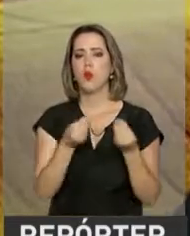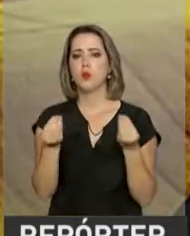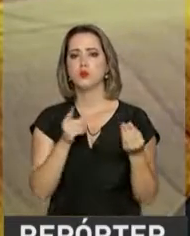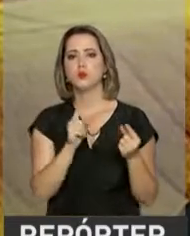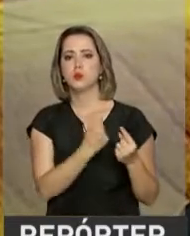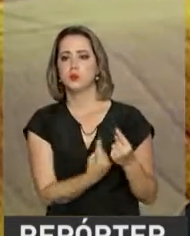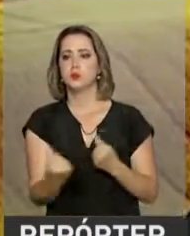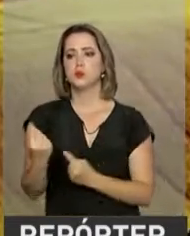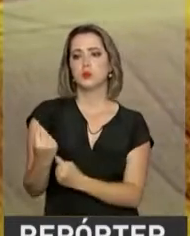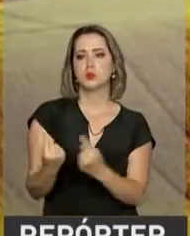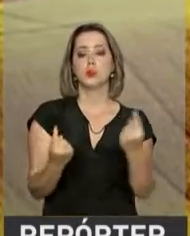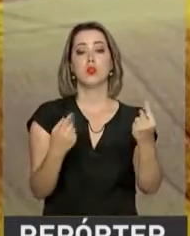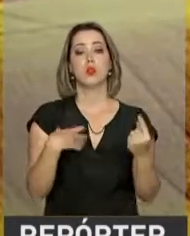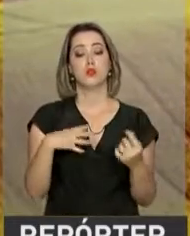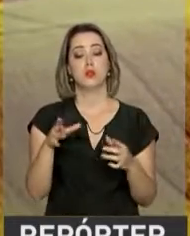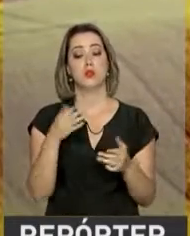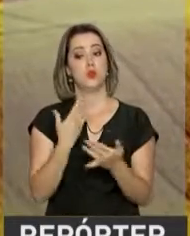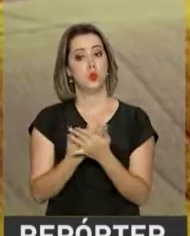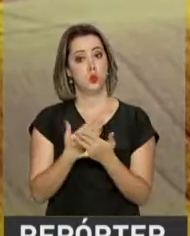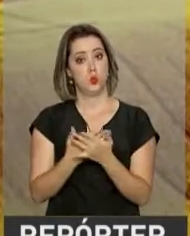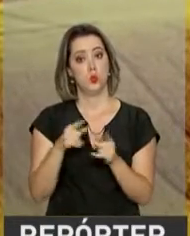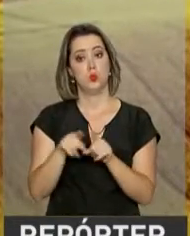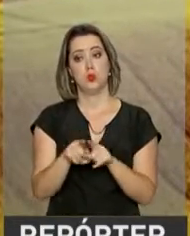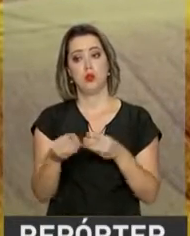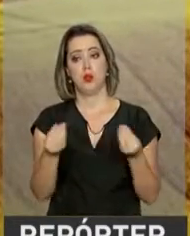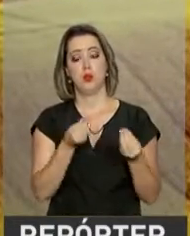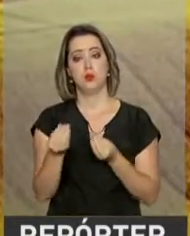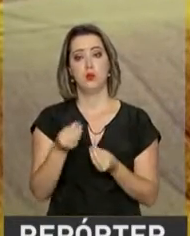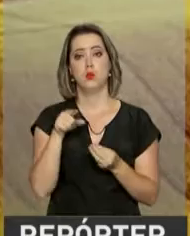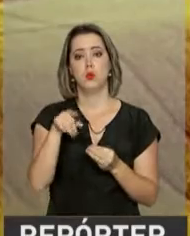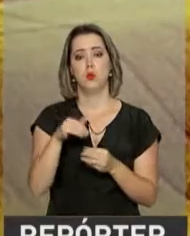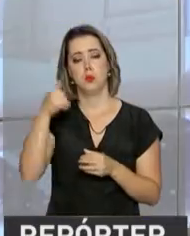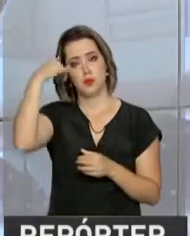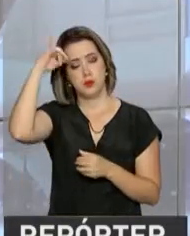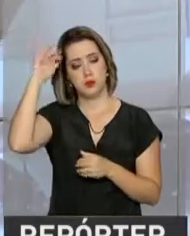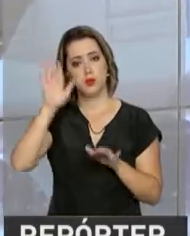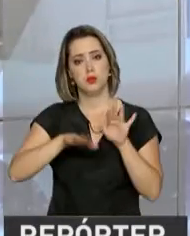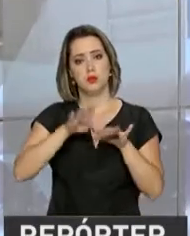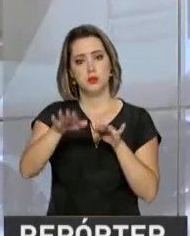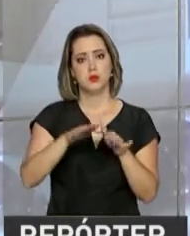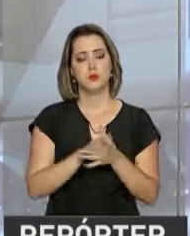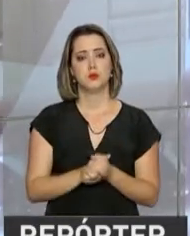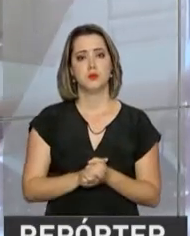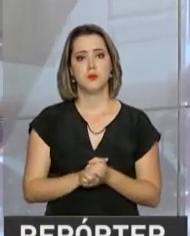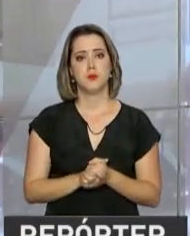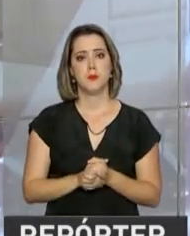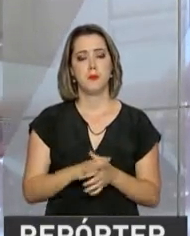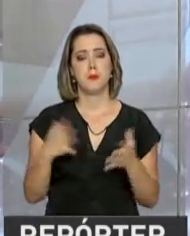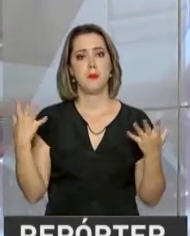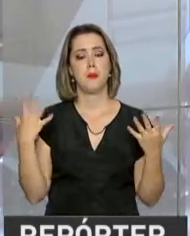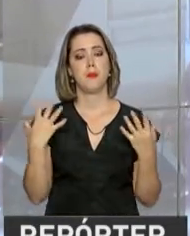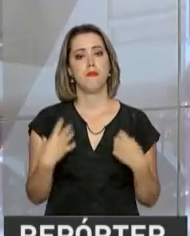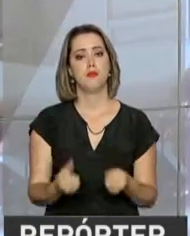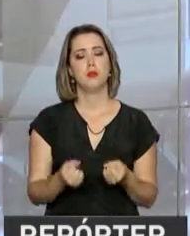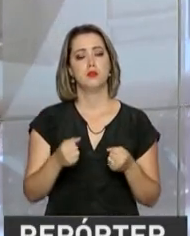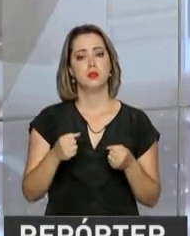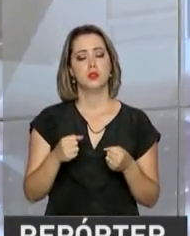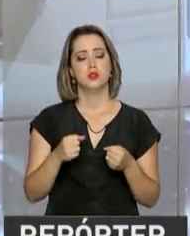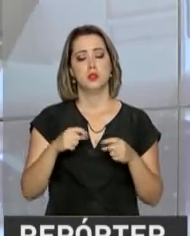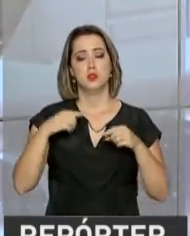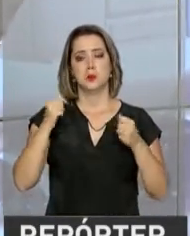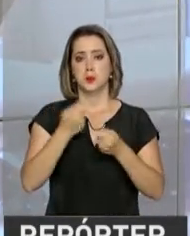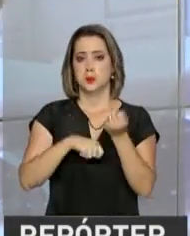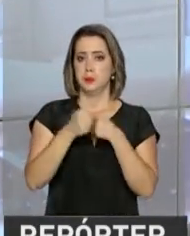dos rebanhos no Brasil, para onde esse gado andou. E vamos tratar de economia. As